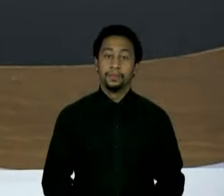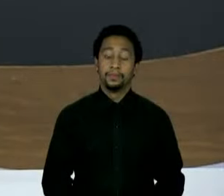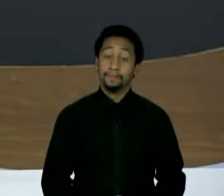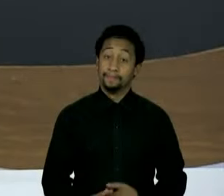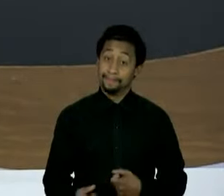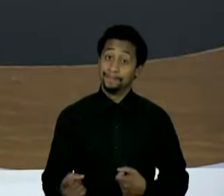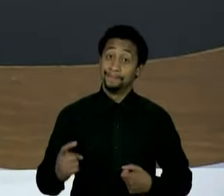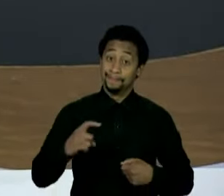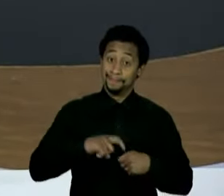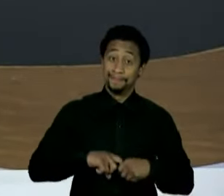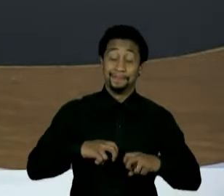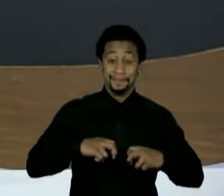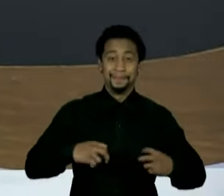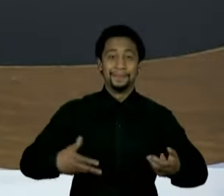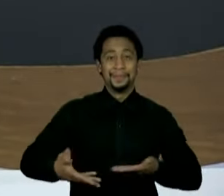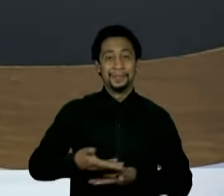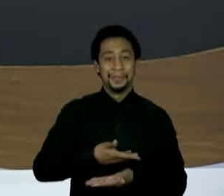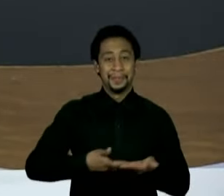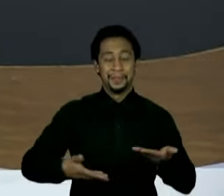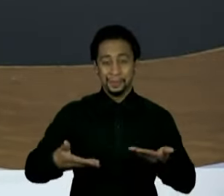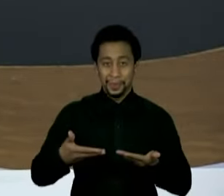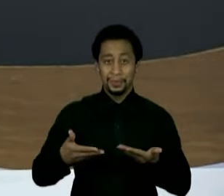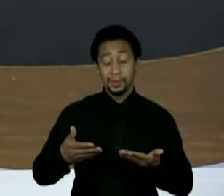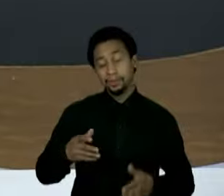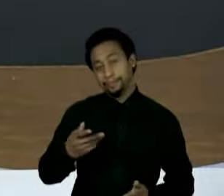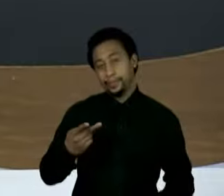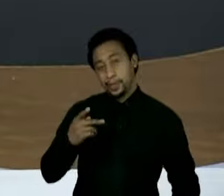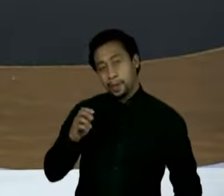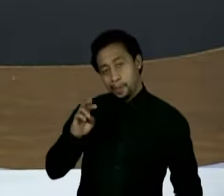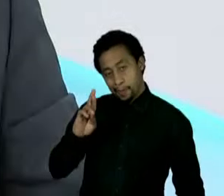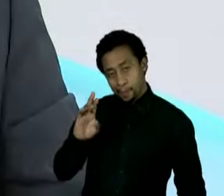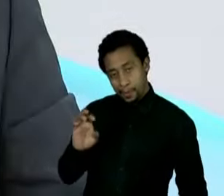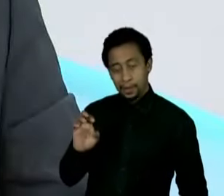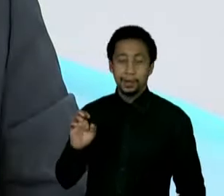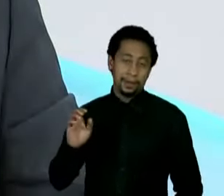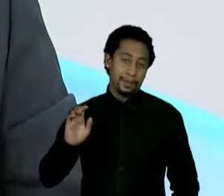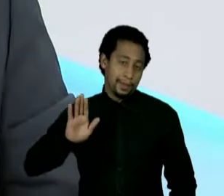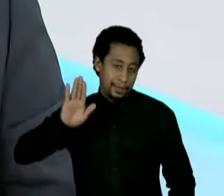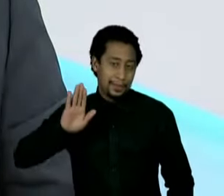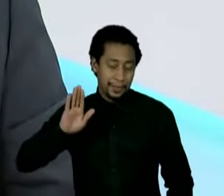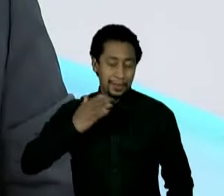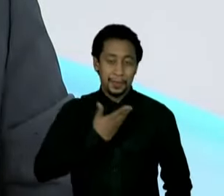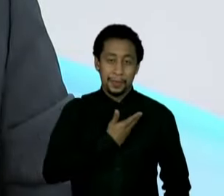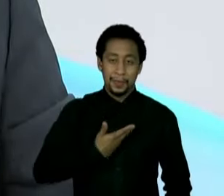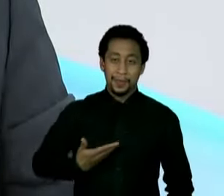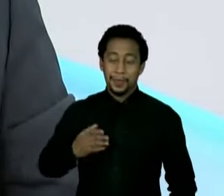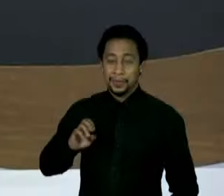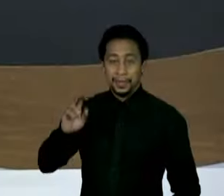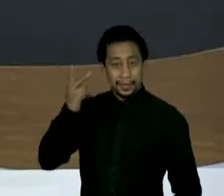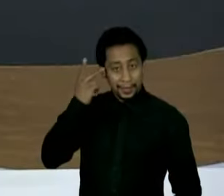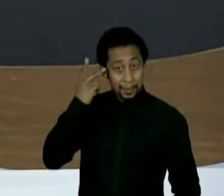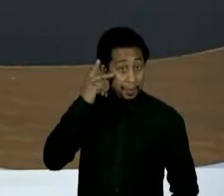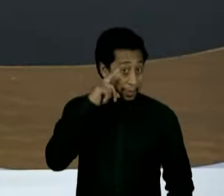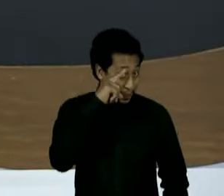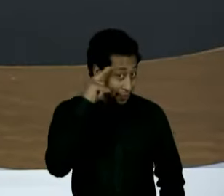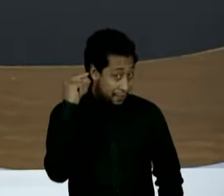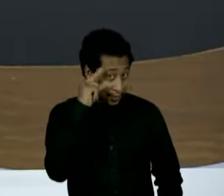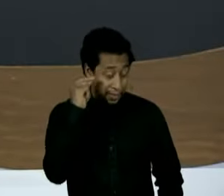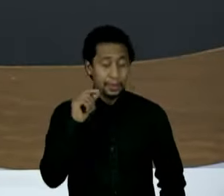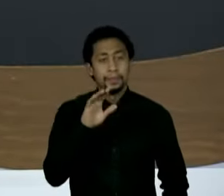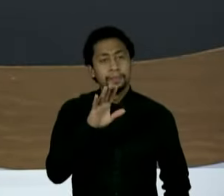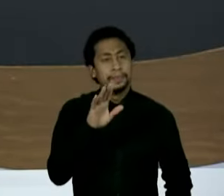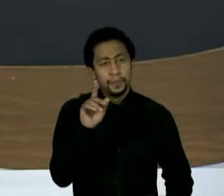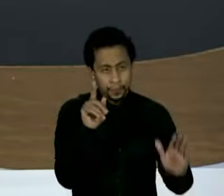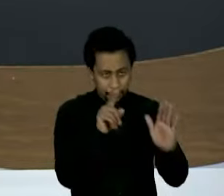Estamos de volta com o Roda Viva com o pré-candidato ao governo de São Paulo, Márcio França. Candidato, em janeiro desse ano, o senhor foi